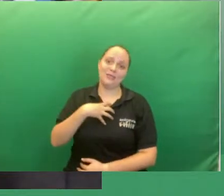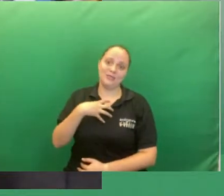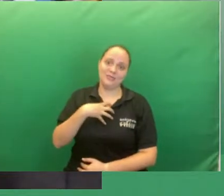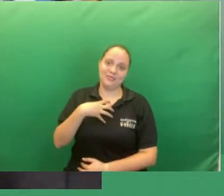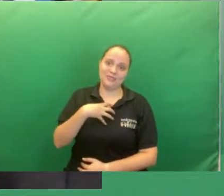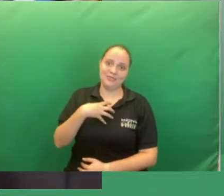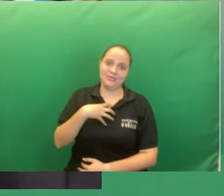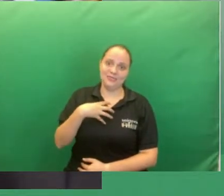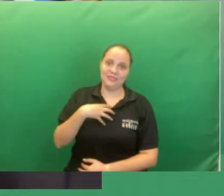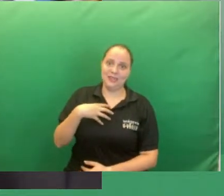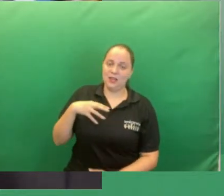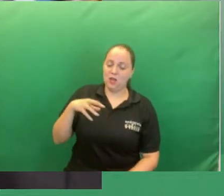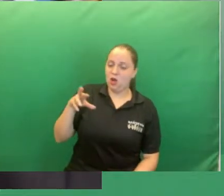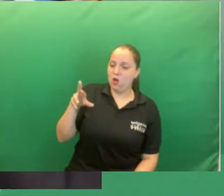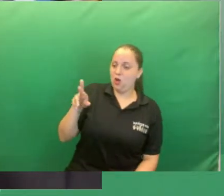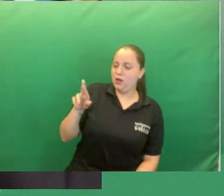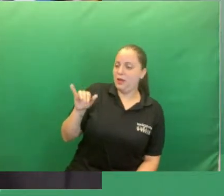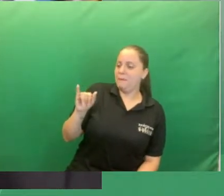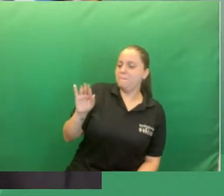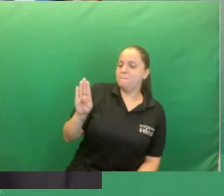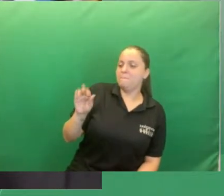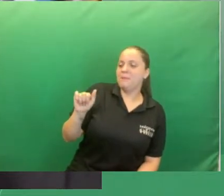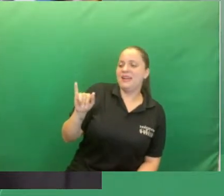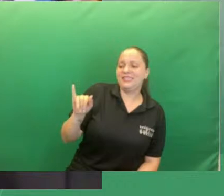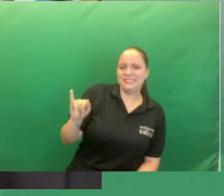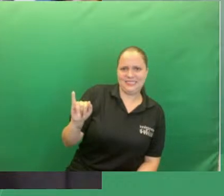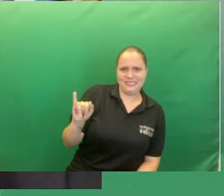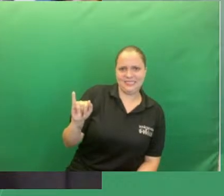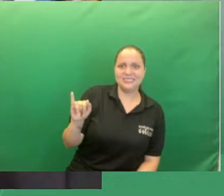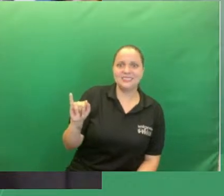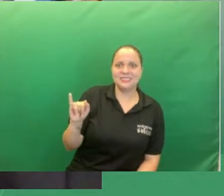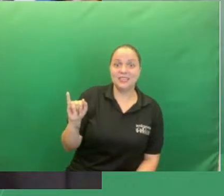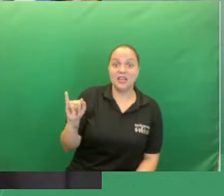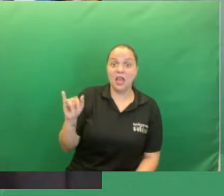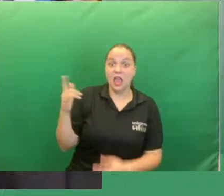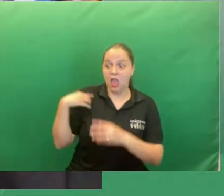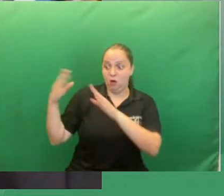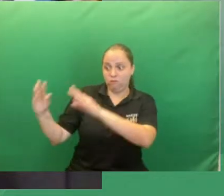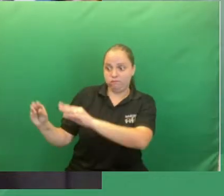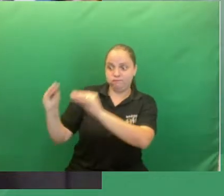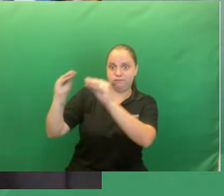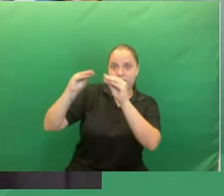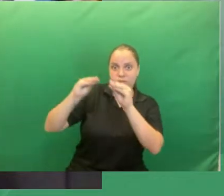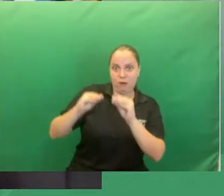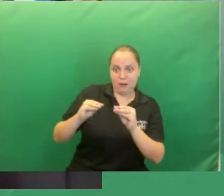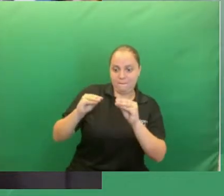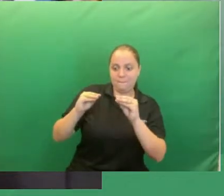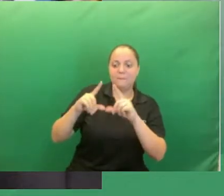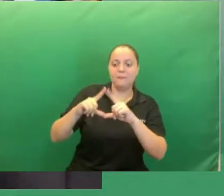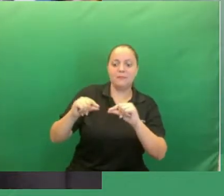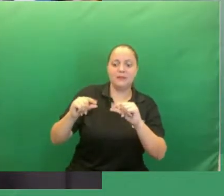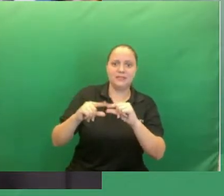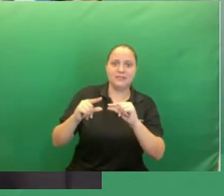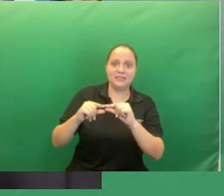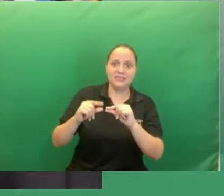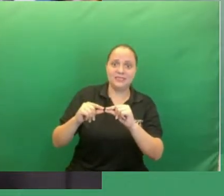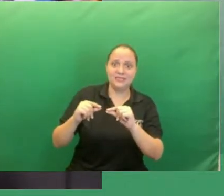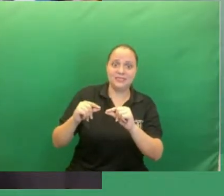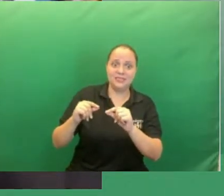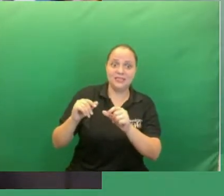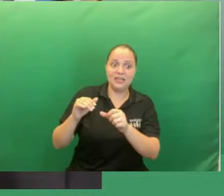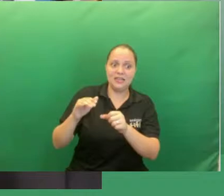de Luí, Bahia, e eu estou em Brasília há cinco anos e sete meses.